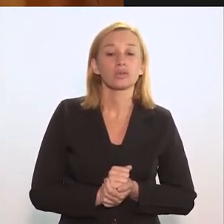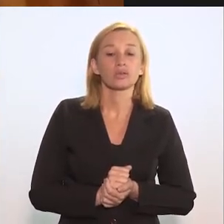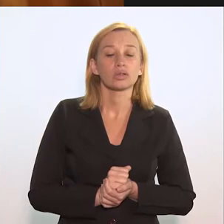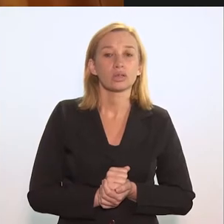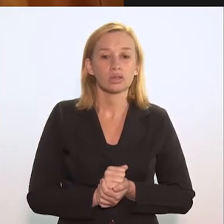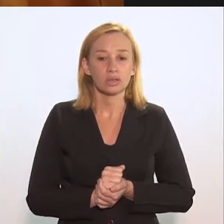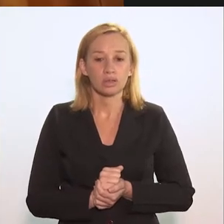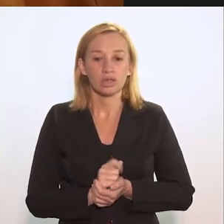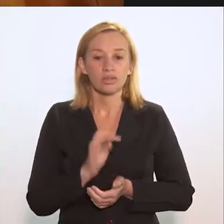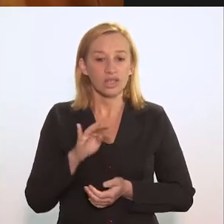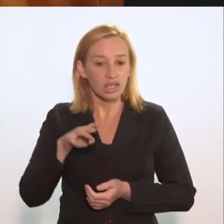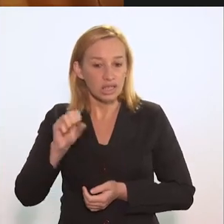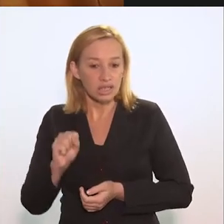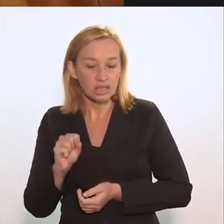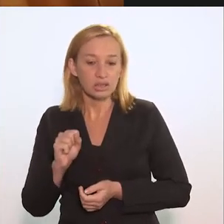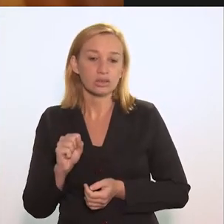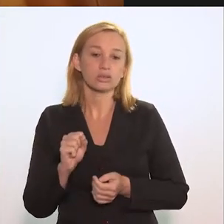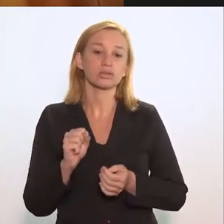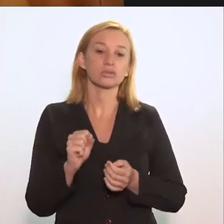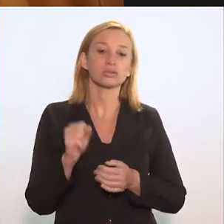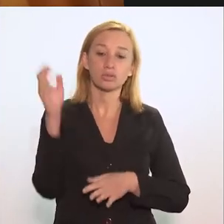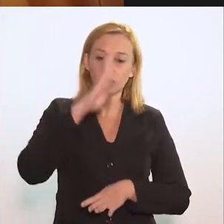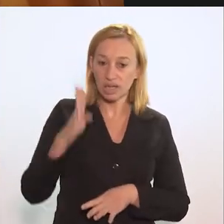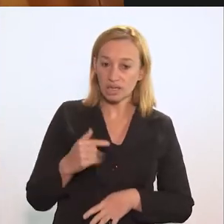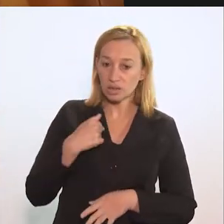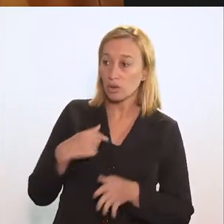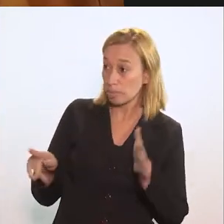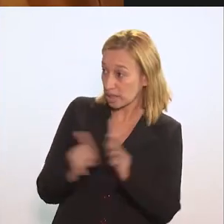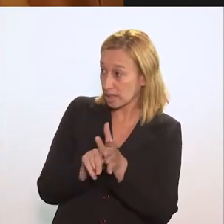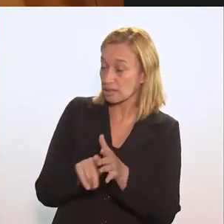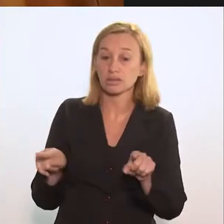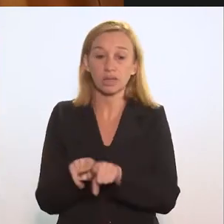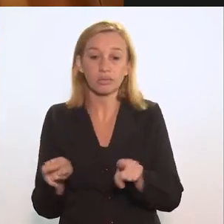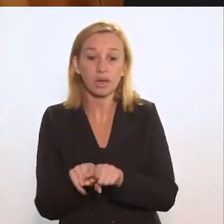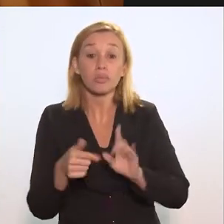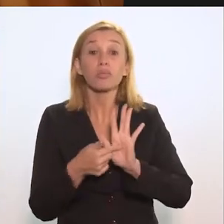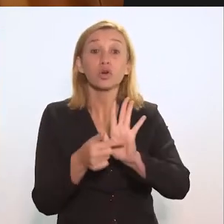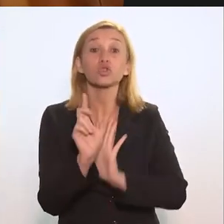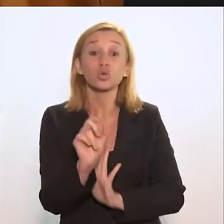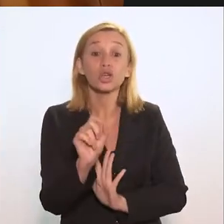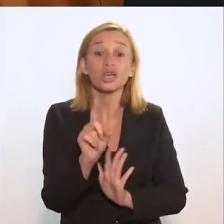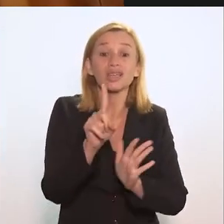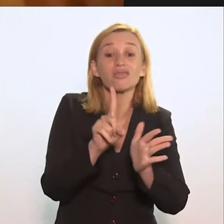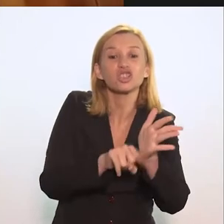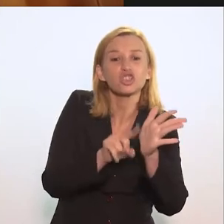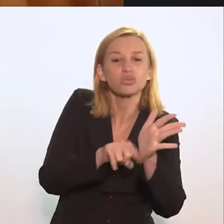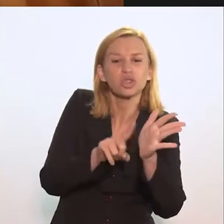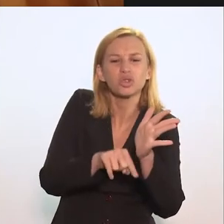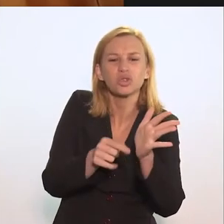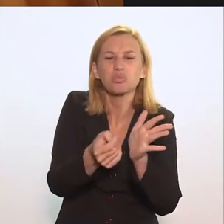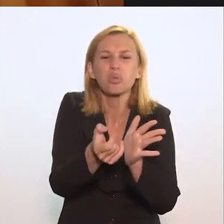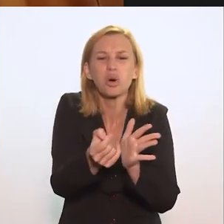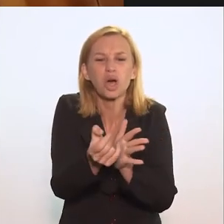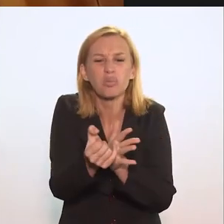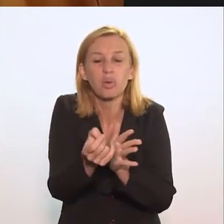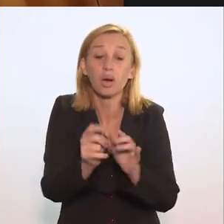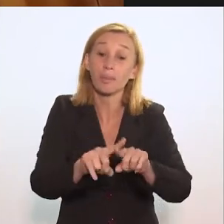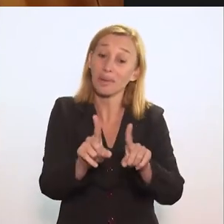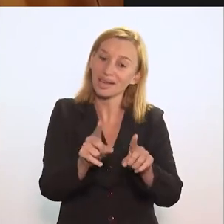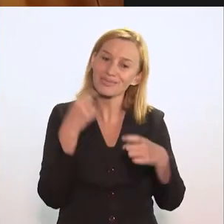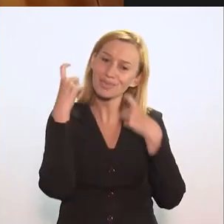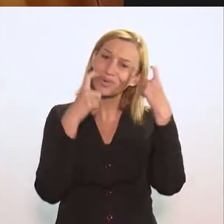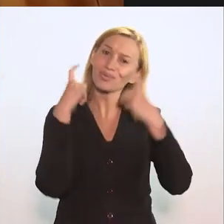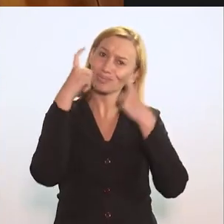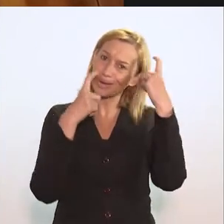coordenado pela Articulação Nacional de Ativistas e Tuberculose no Brasil, do qual nós fazemos parte, quanto ao observatório, que demonstra que você teve uma redução